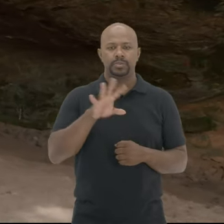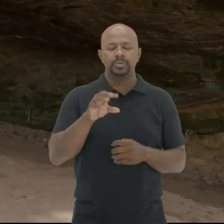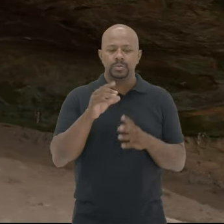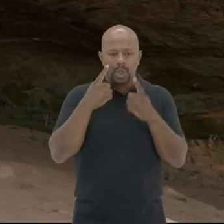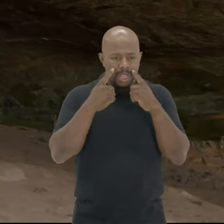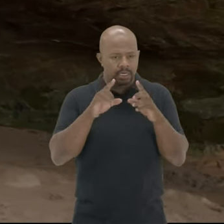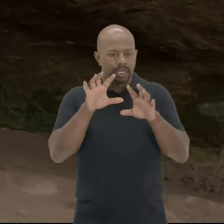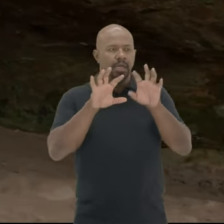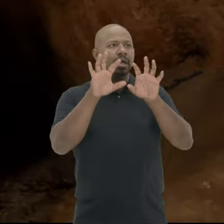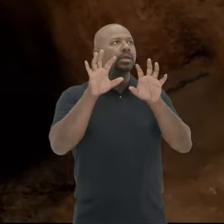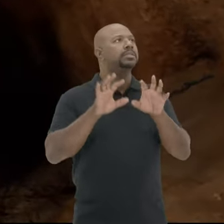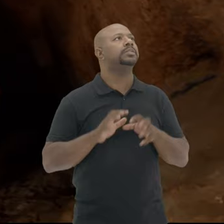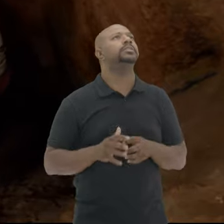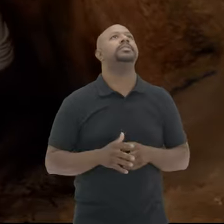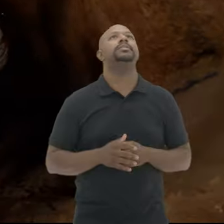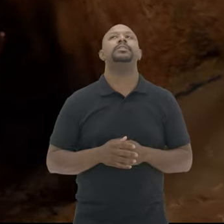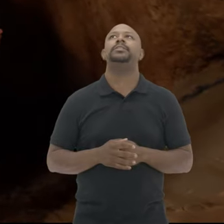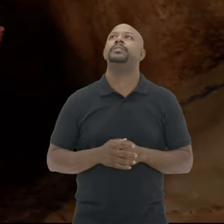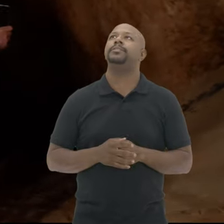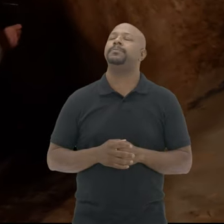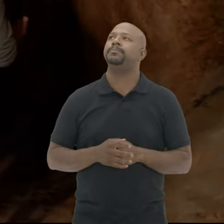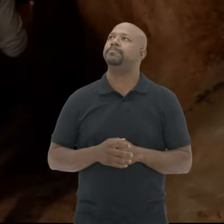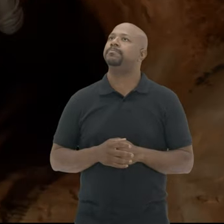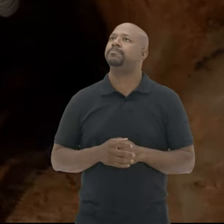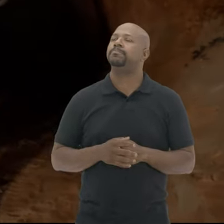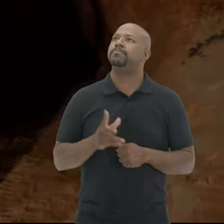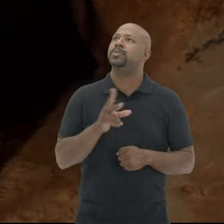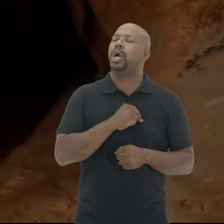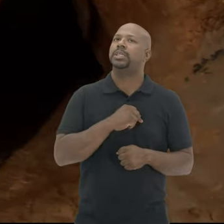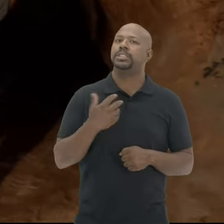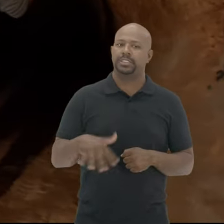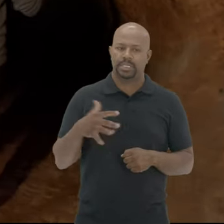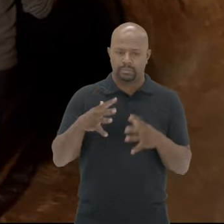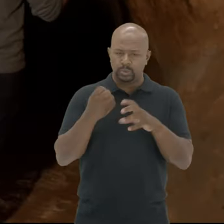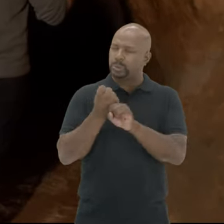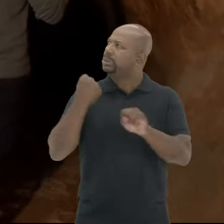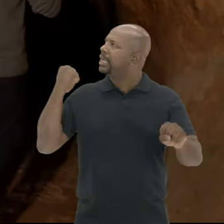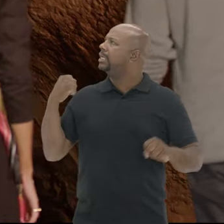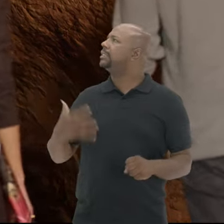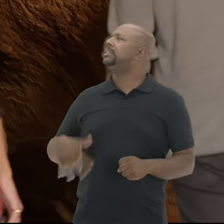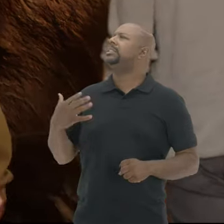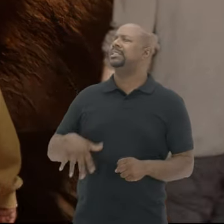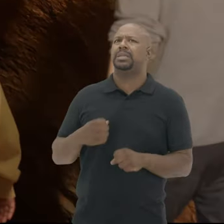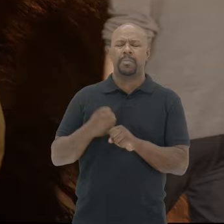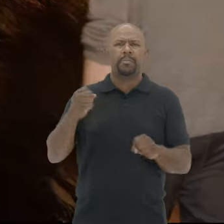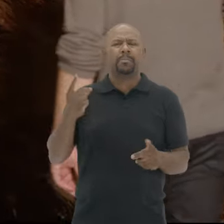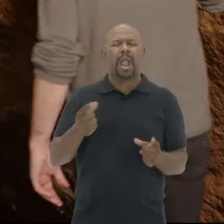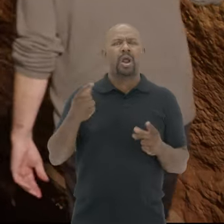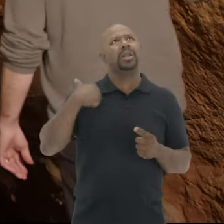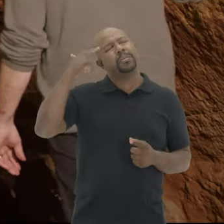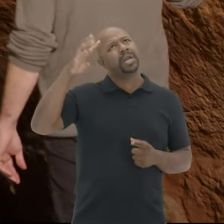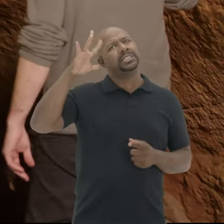Eles vão entrando Na gruta do Índio A entrada Que é muito ampla Vai se estreitando Até virar um corredor escuro É muito grande, hein? É muito